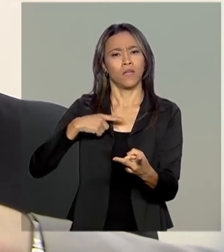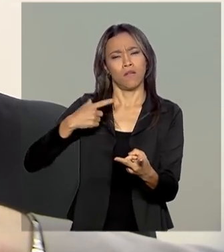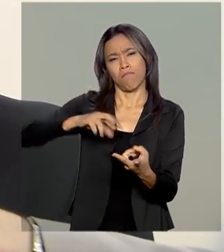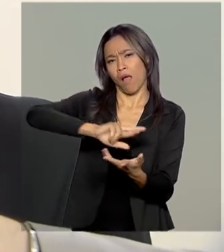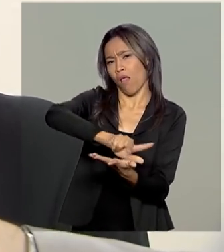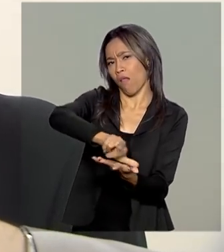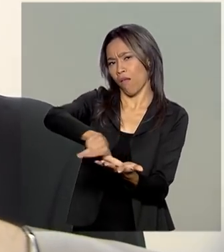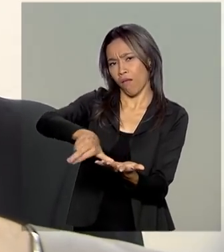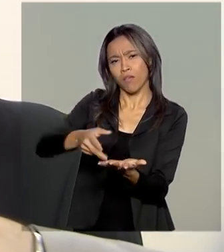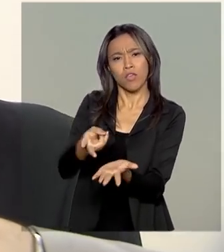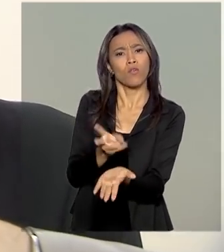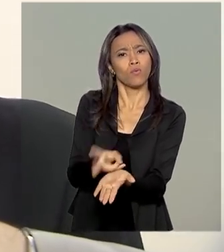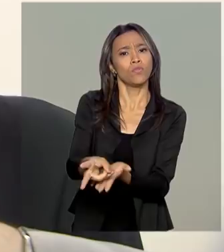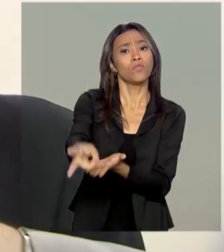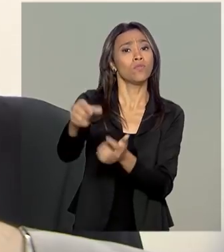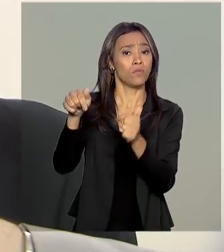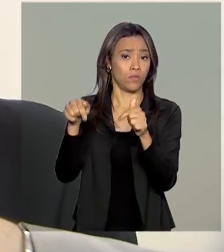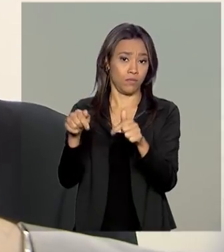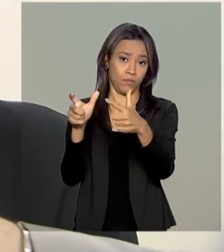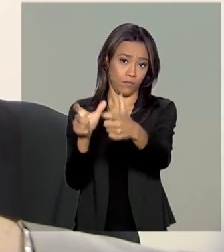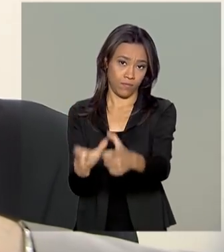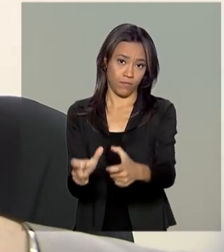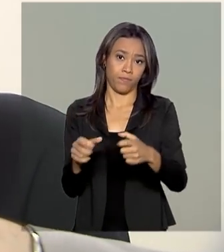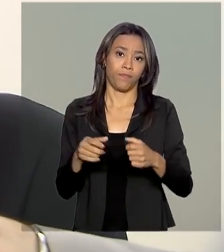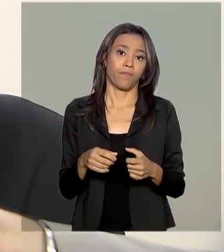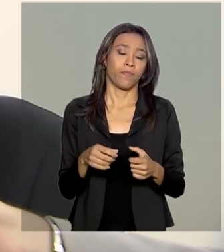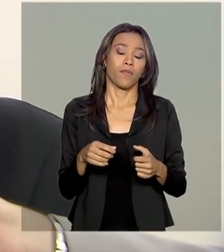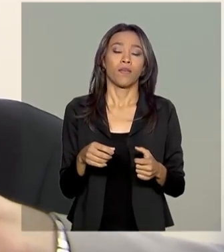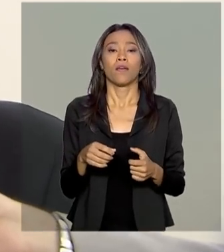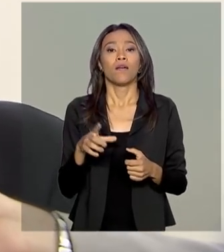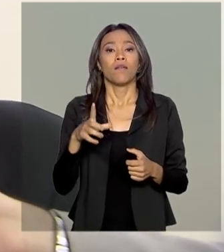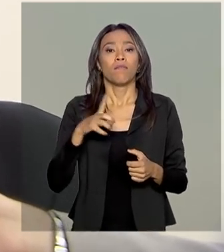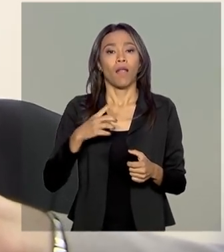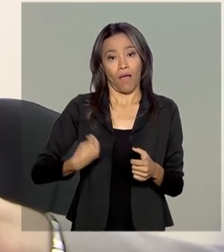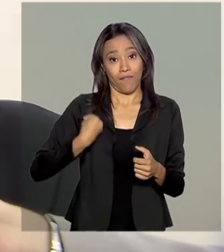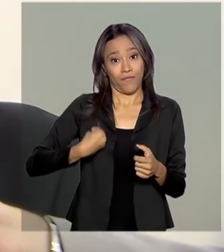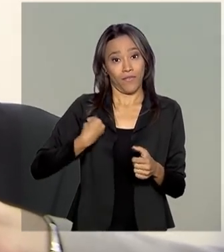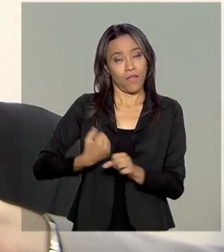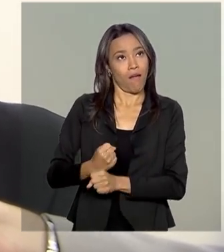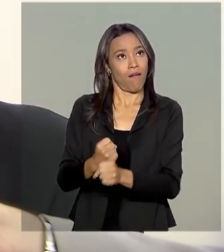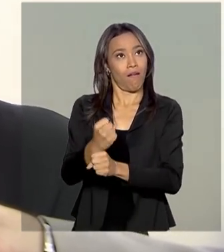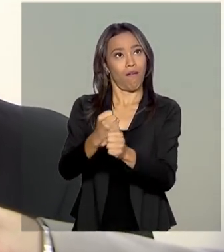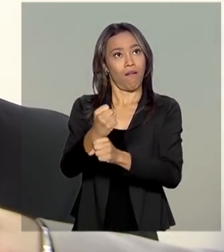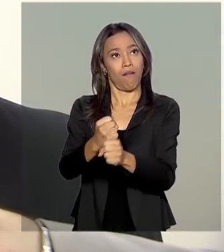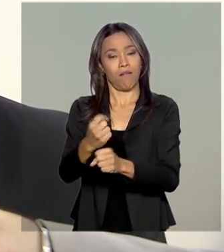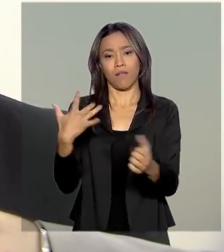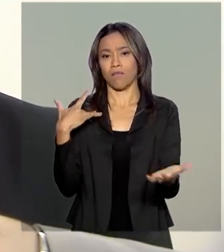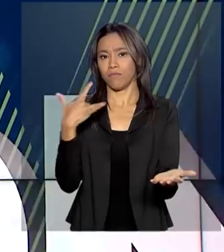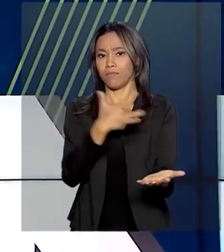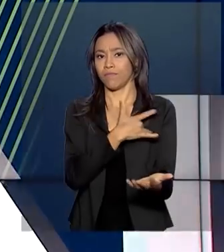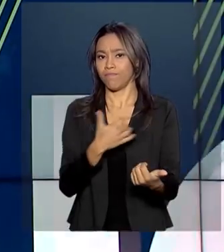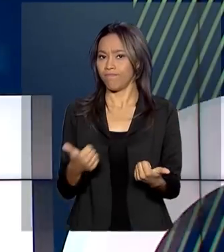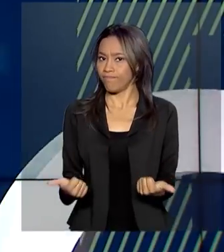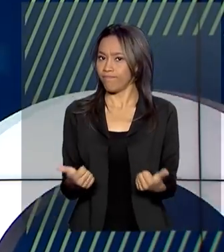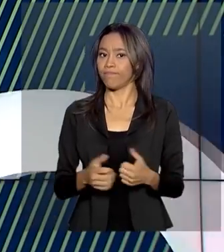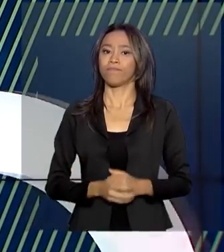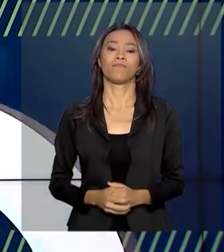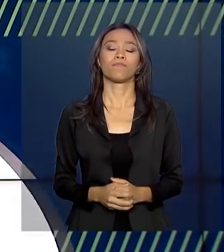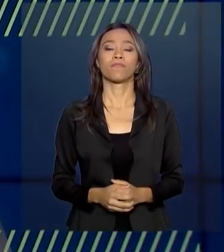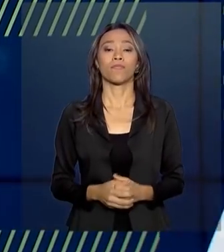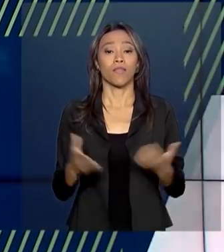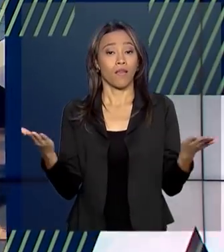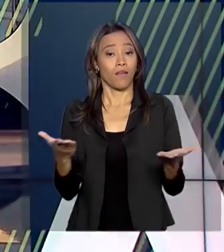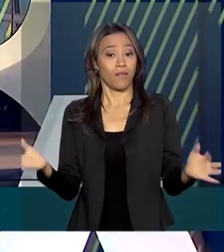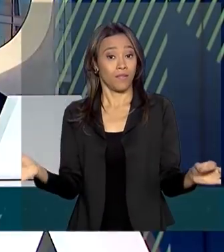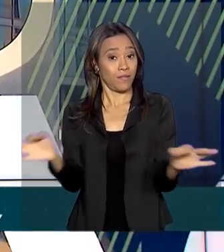física permanente. Isso aumenta a longevidade e dá outra qualidade para a vida dele. O